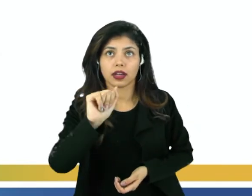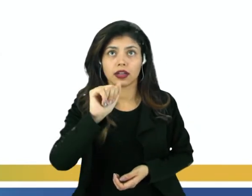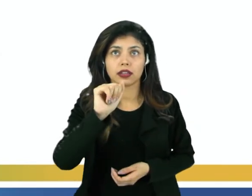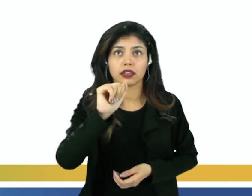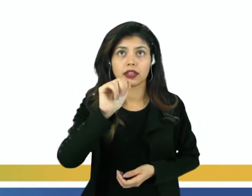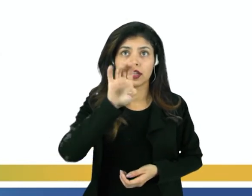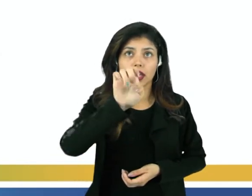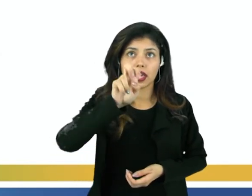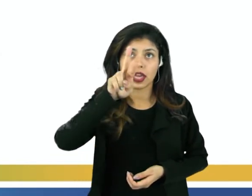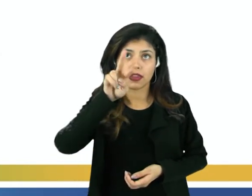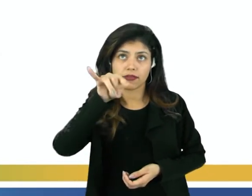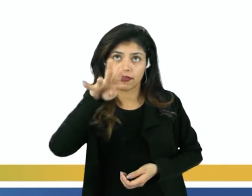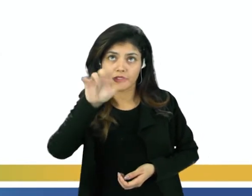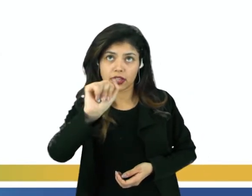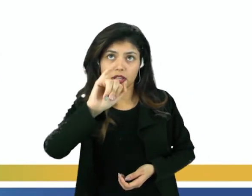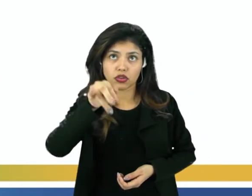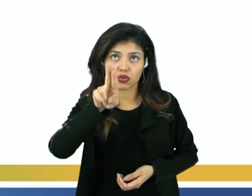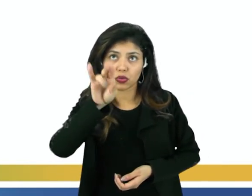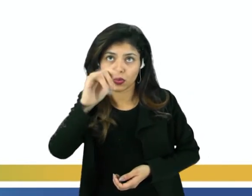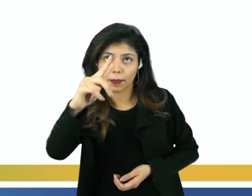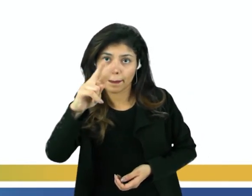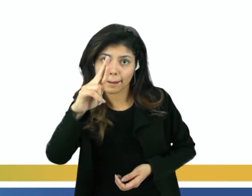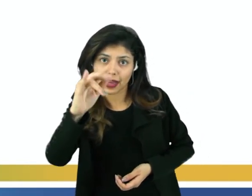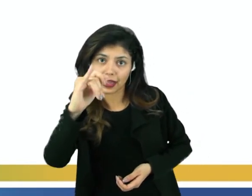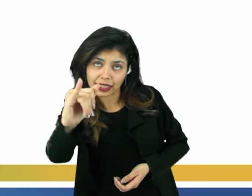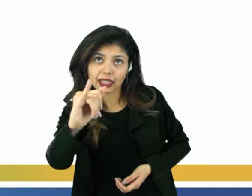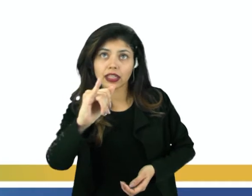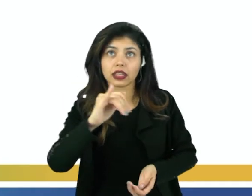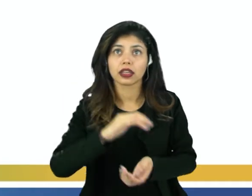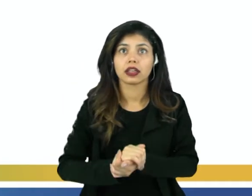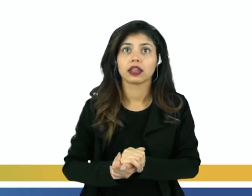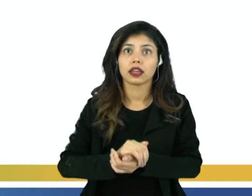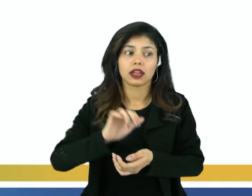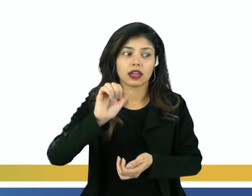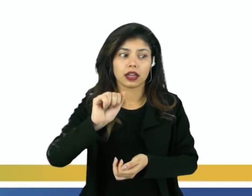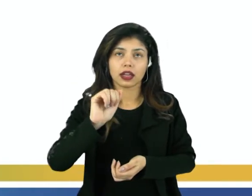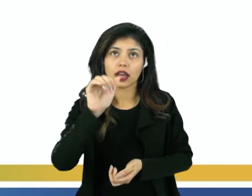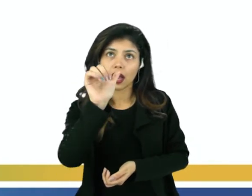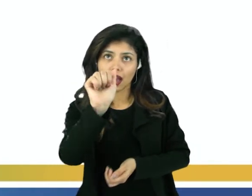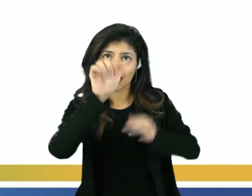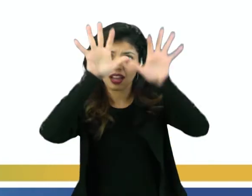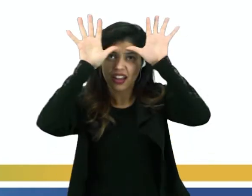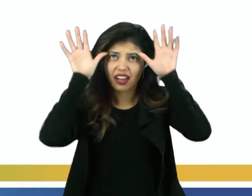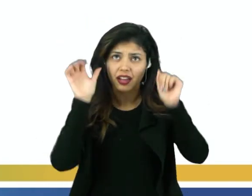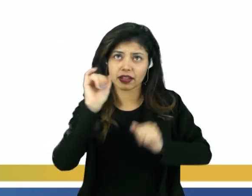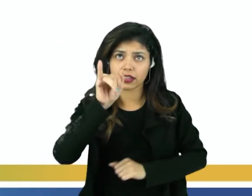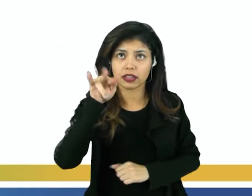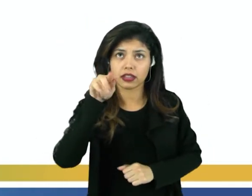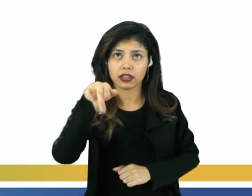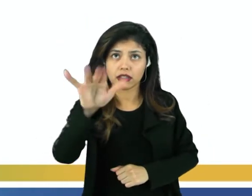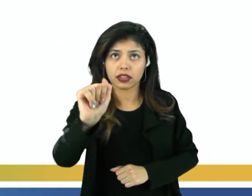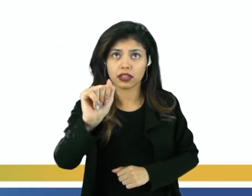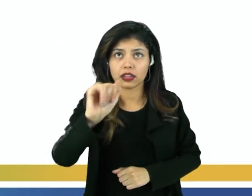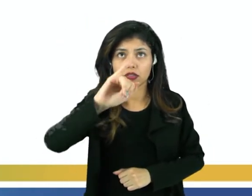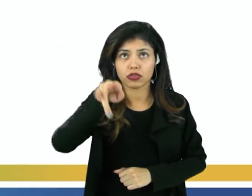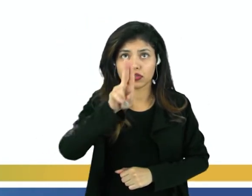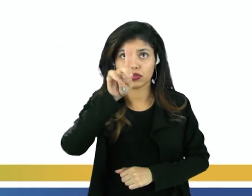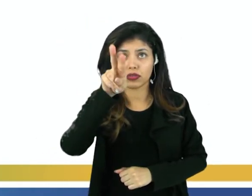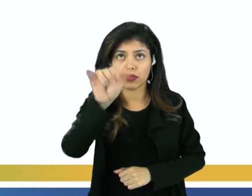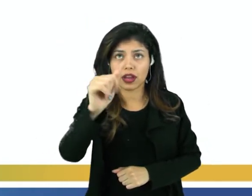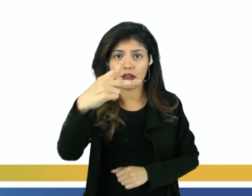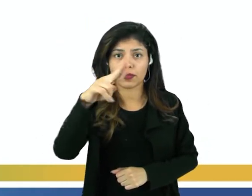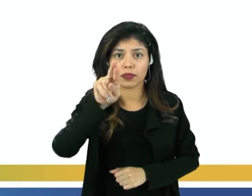Vira, Juru Pari, Purus, Acre Quiri e Abunã, que estão exatamente de